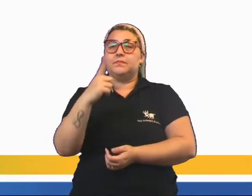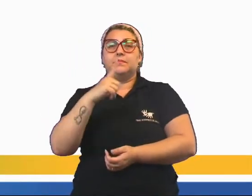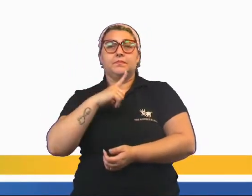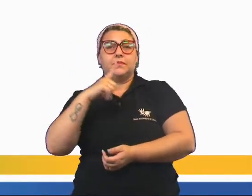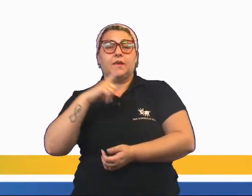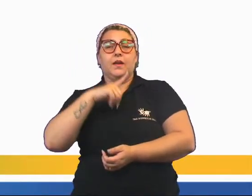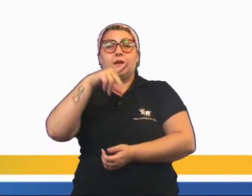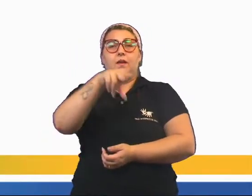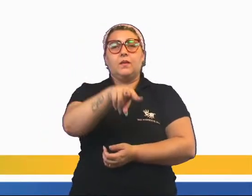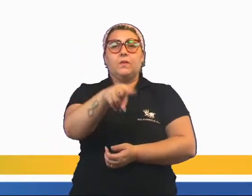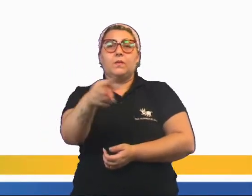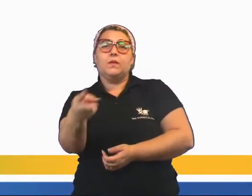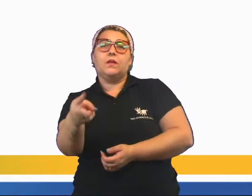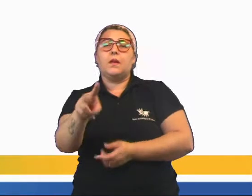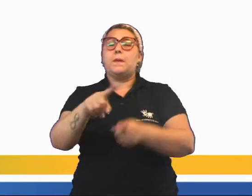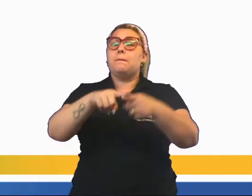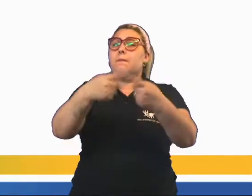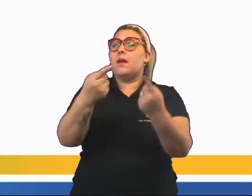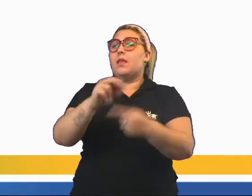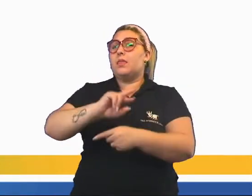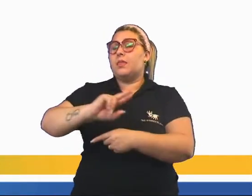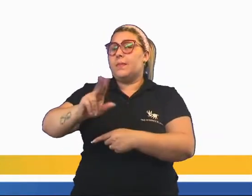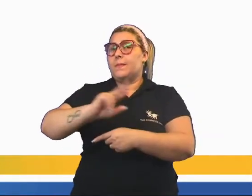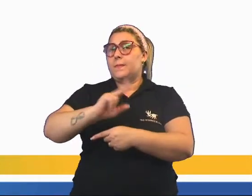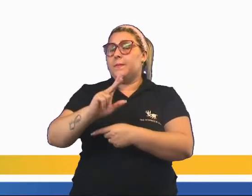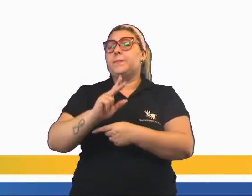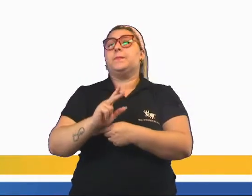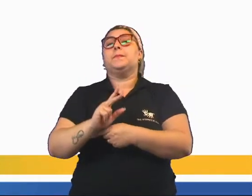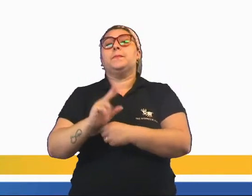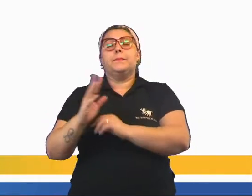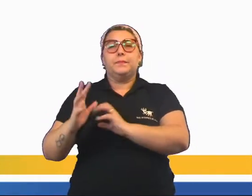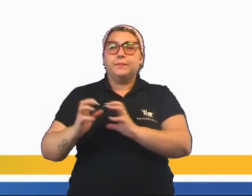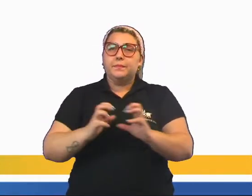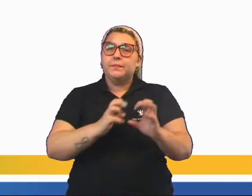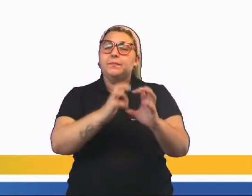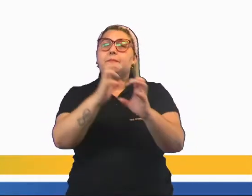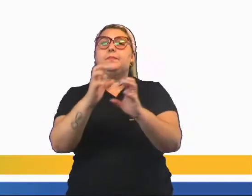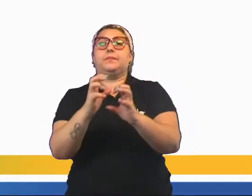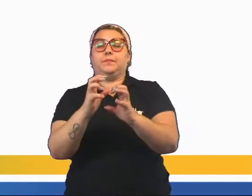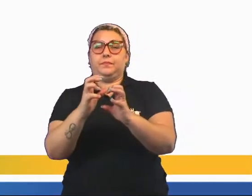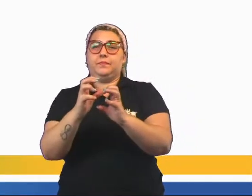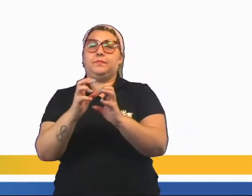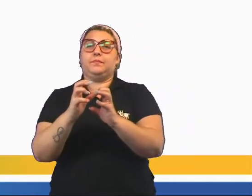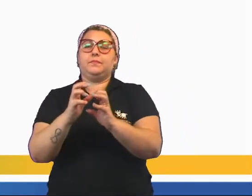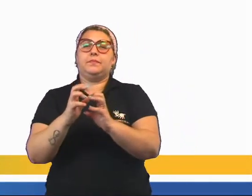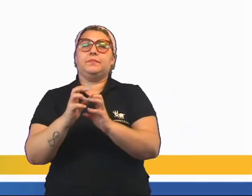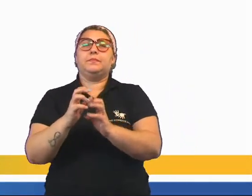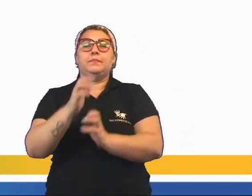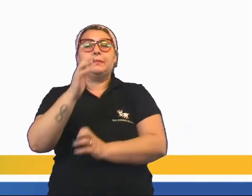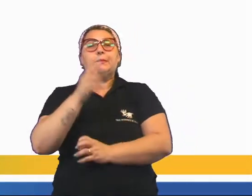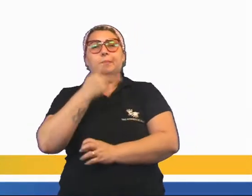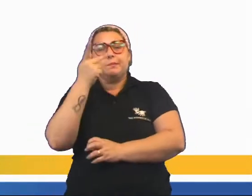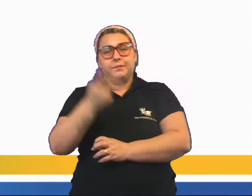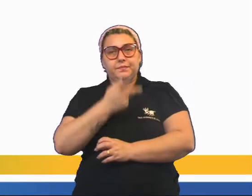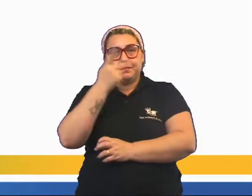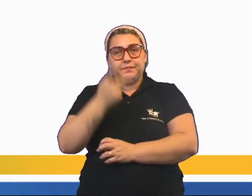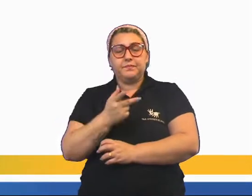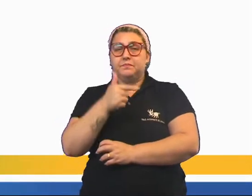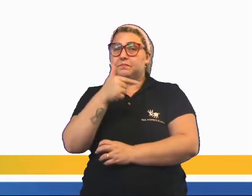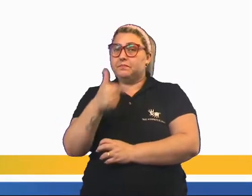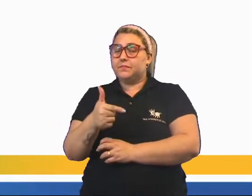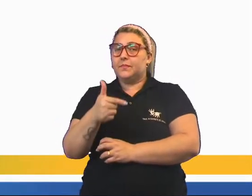contradição, mas não é isso. Trata-se de um conflito aparente de afirmações mal